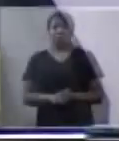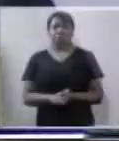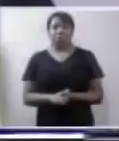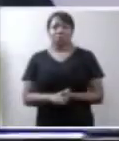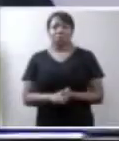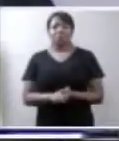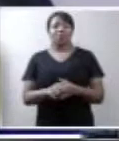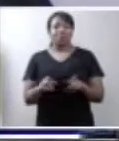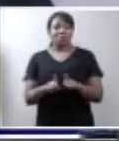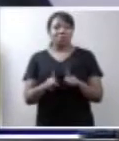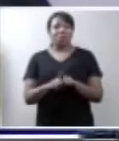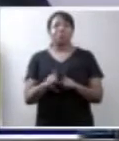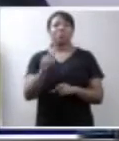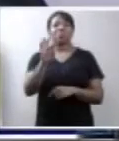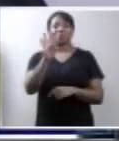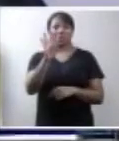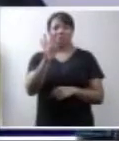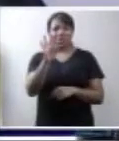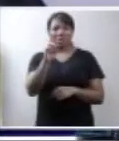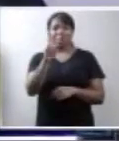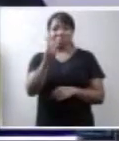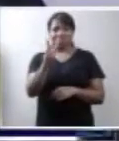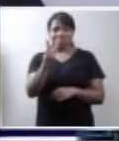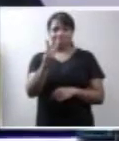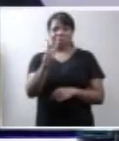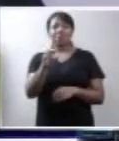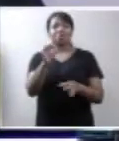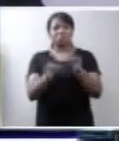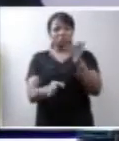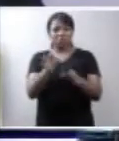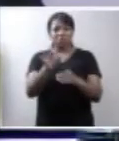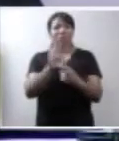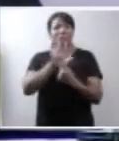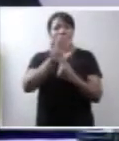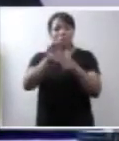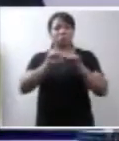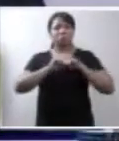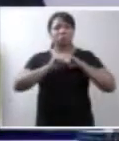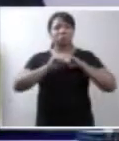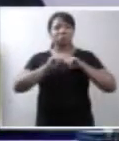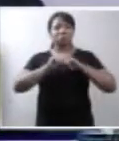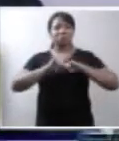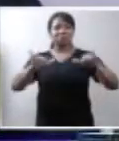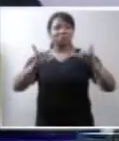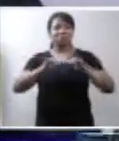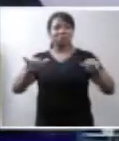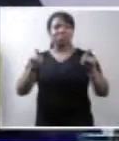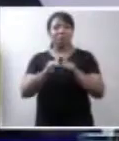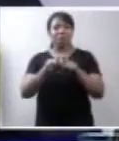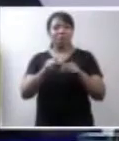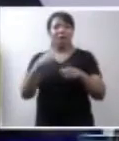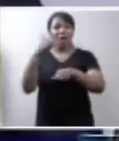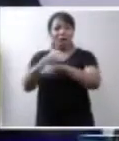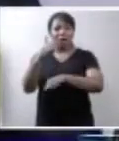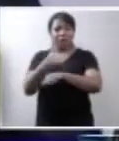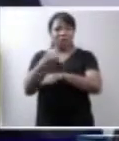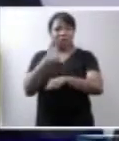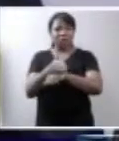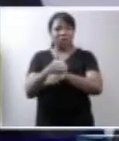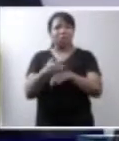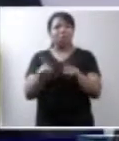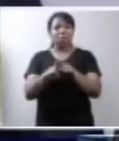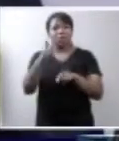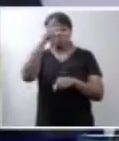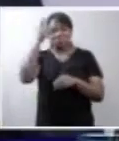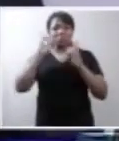aí no caso, a TV Justiça, estão transmitindo e transmitindo, viabilizando o acesso, inclusive,